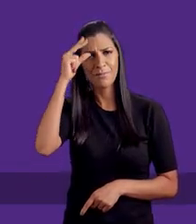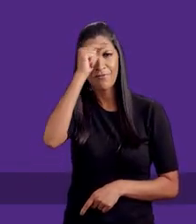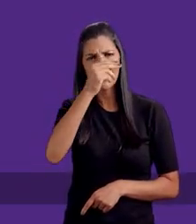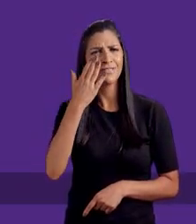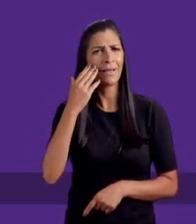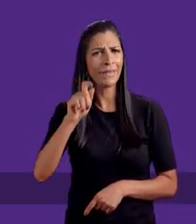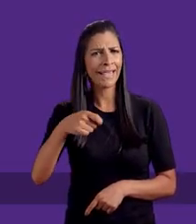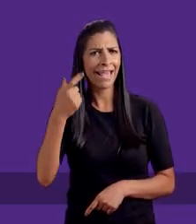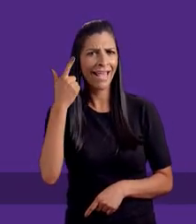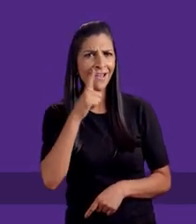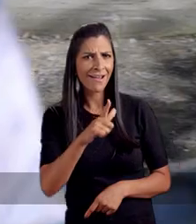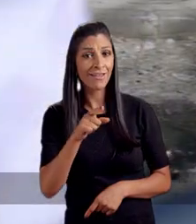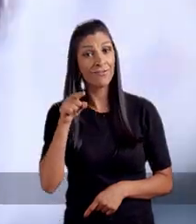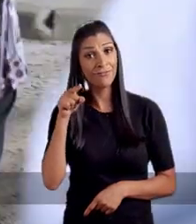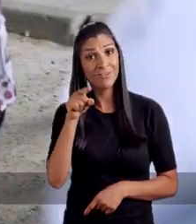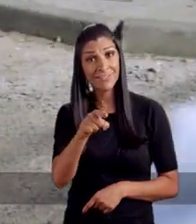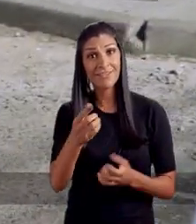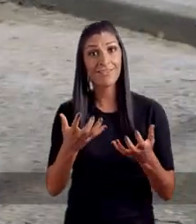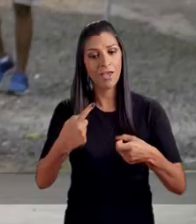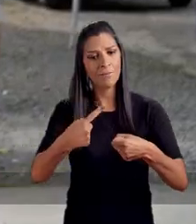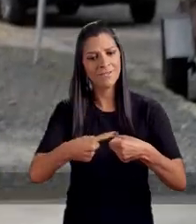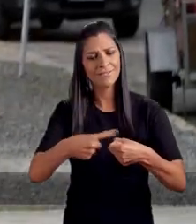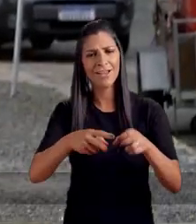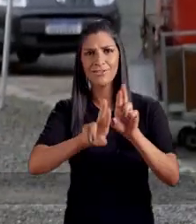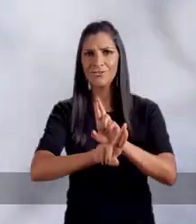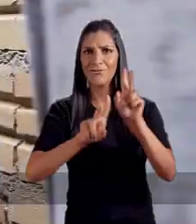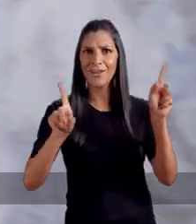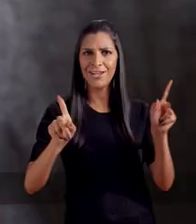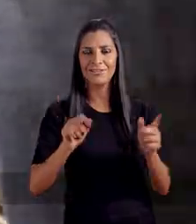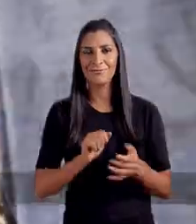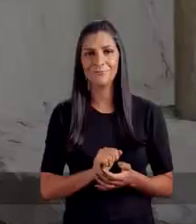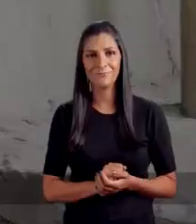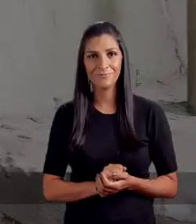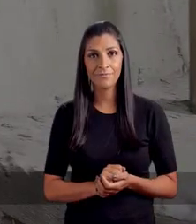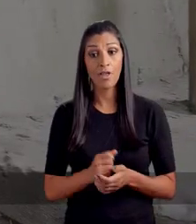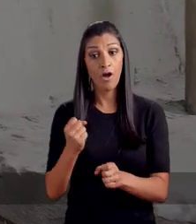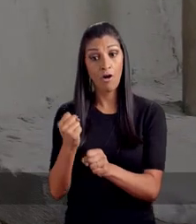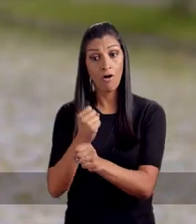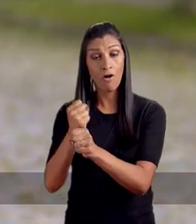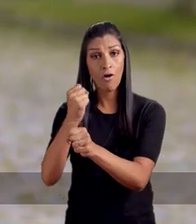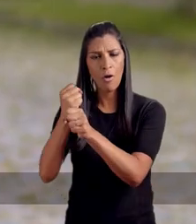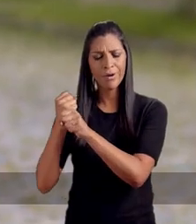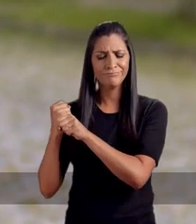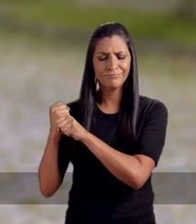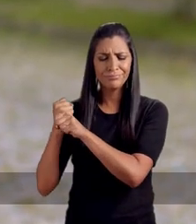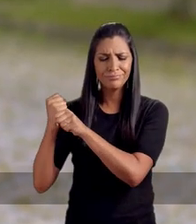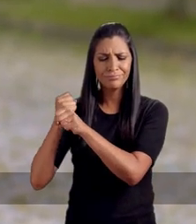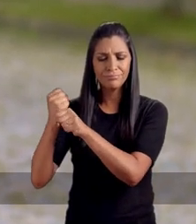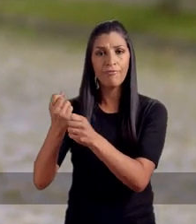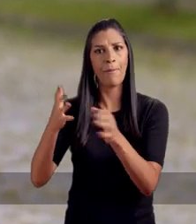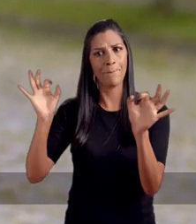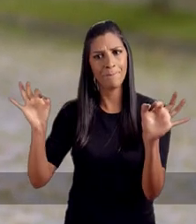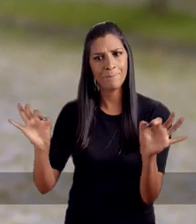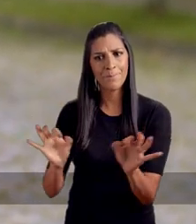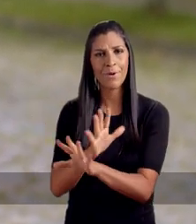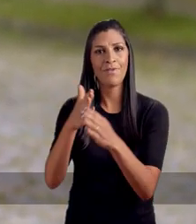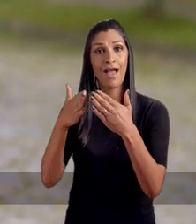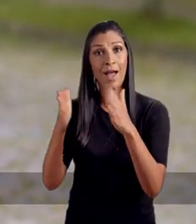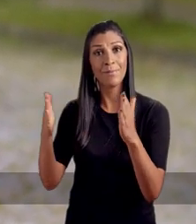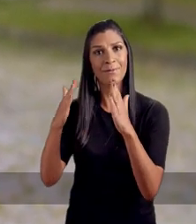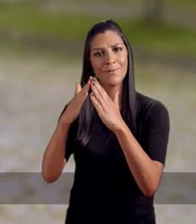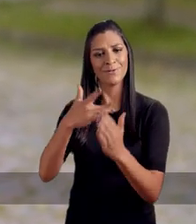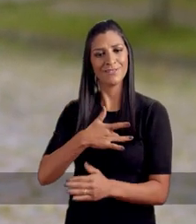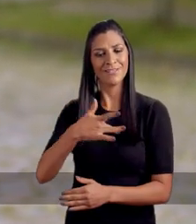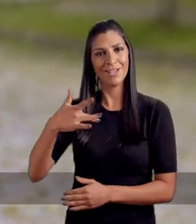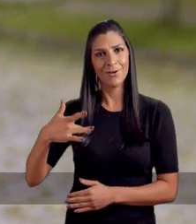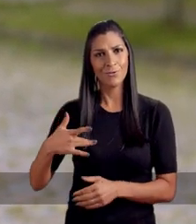Sabe quem ganha com isso? Você, que quer uma cidade diferente. Vamos concluir as obras que se arrastam durante anos, reabrir os